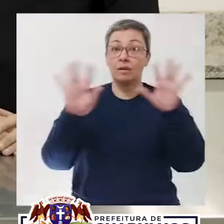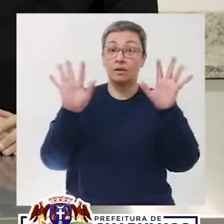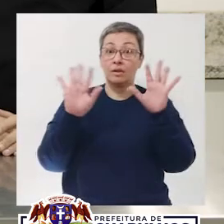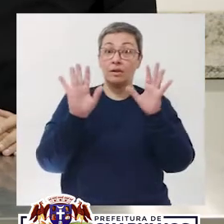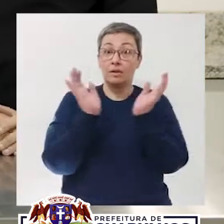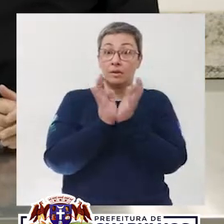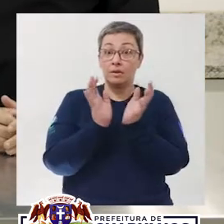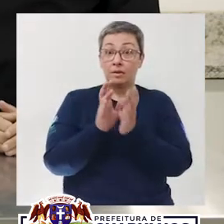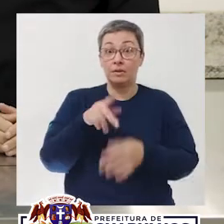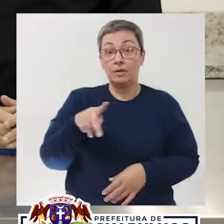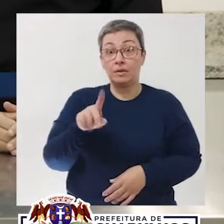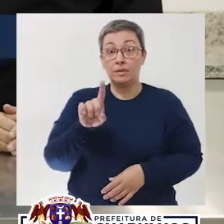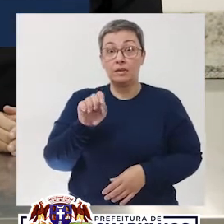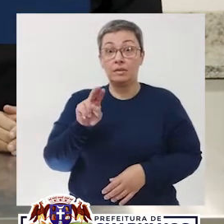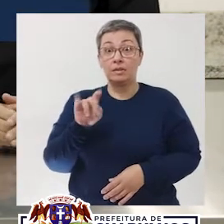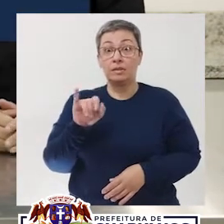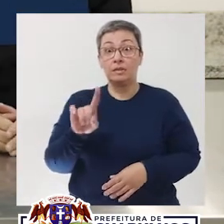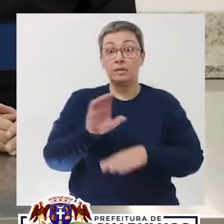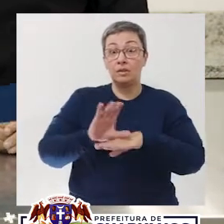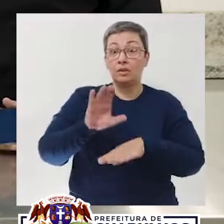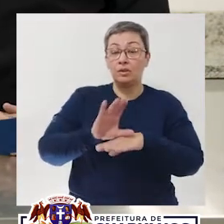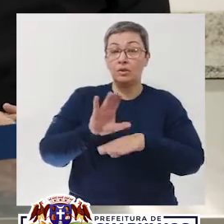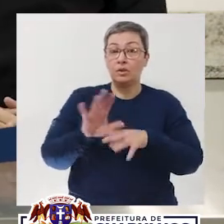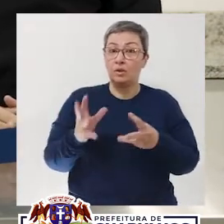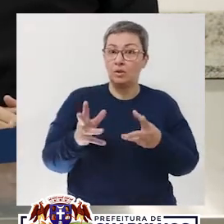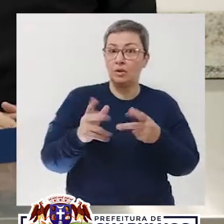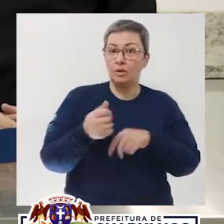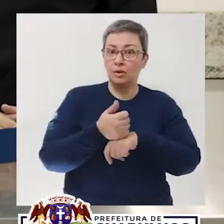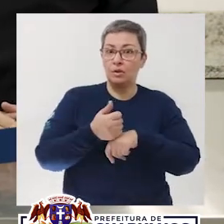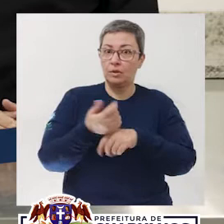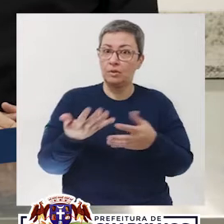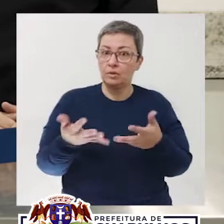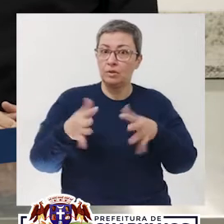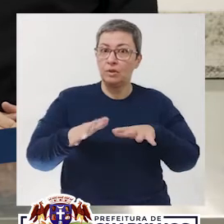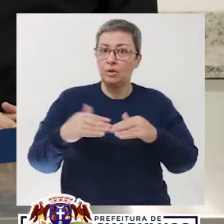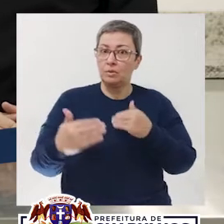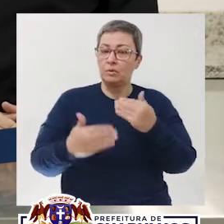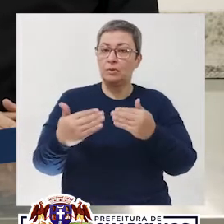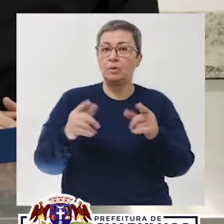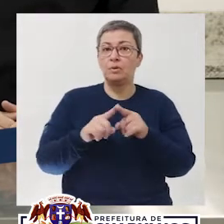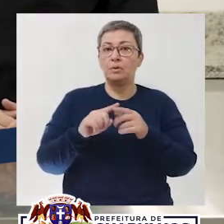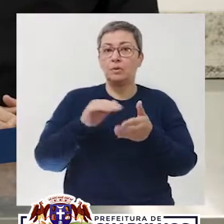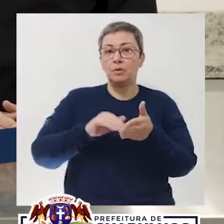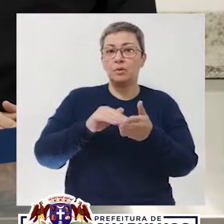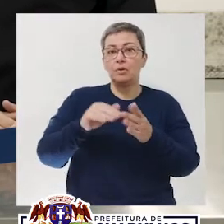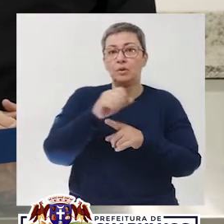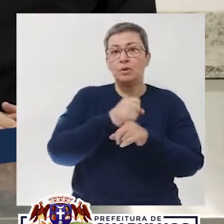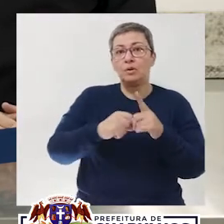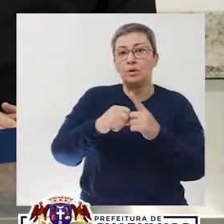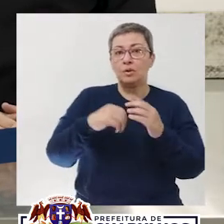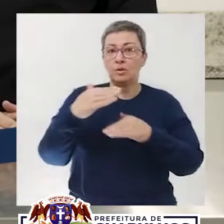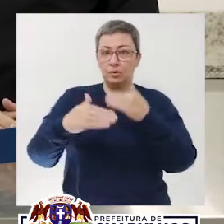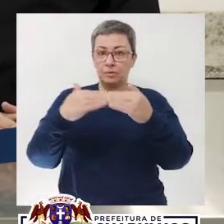Olá pessoal, sou o professor David Novaes, faço parte dos cursos de qualificação profissional e inclusão produtiva da Secretaria de